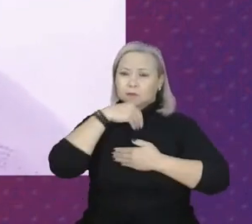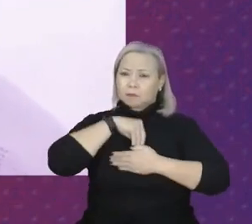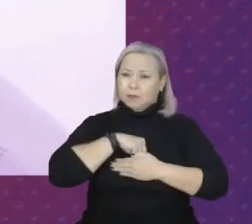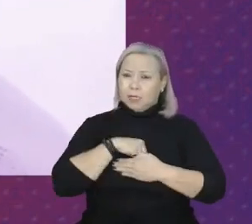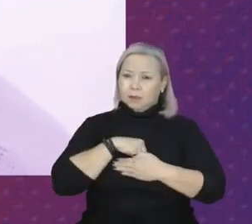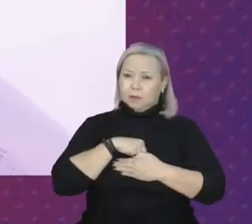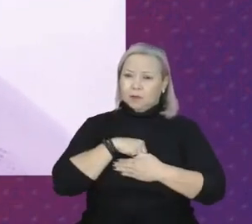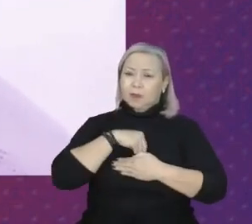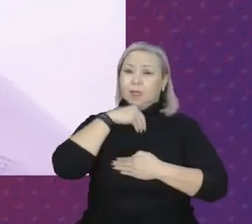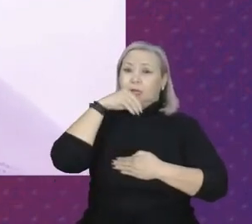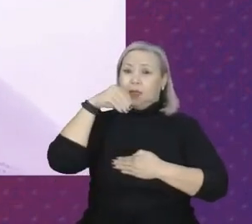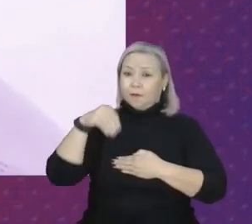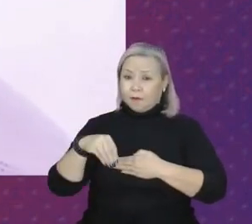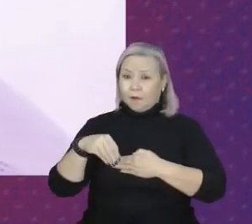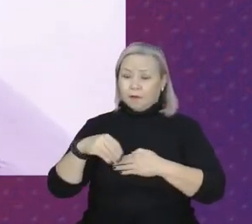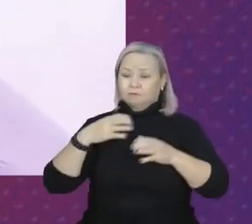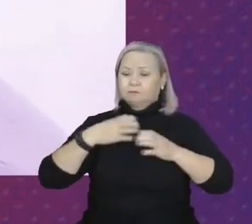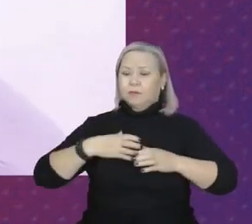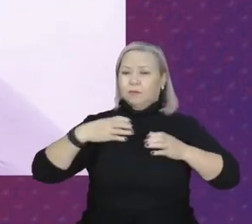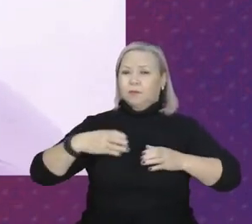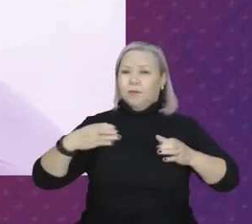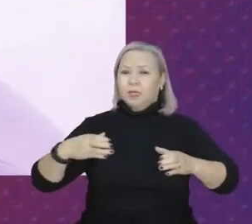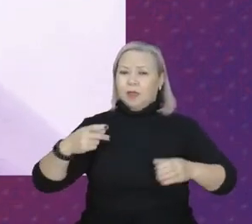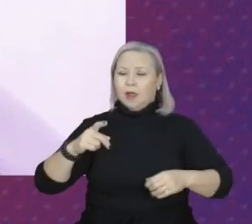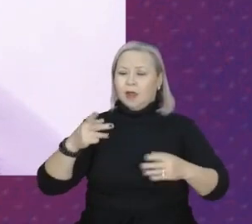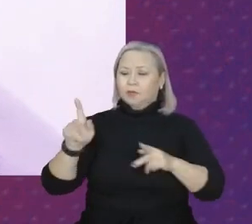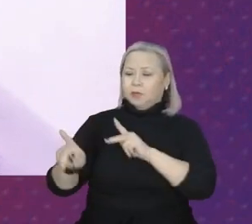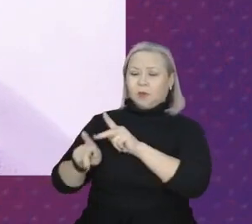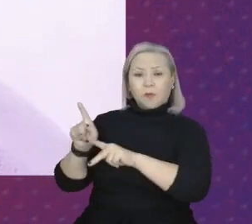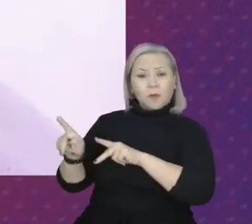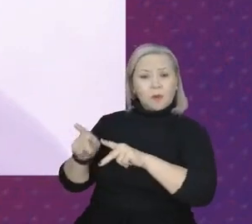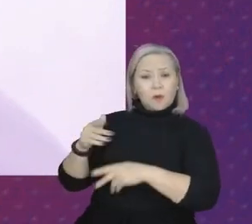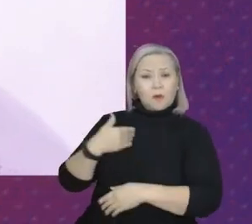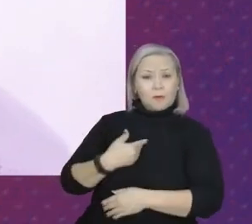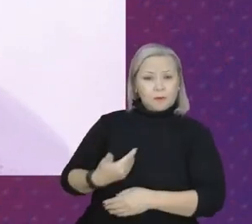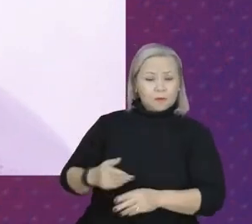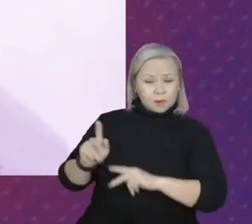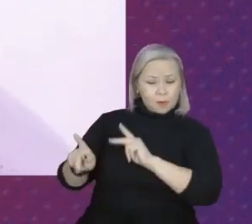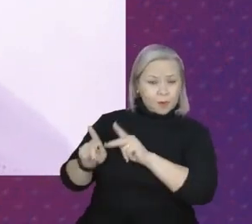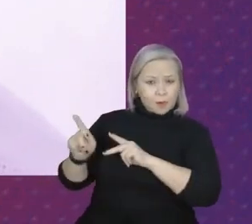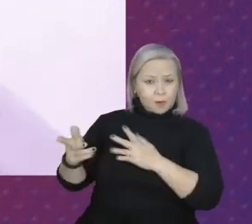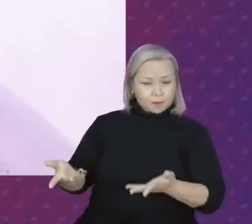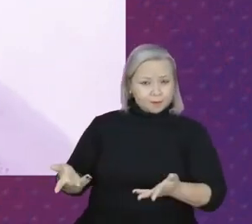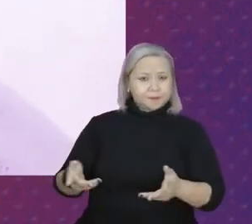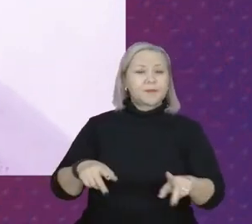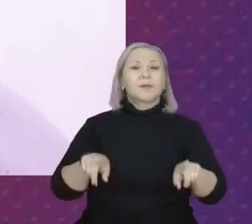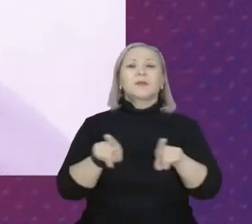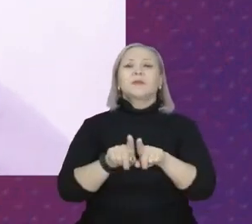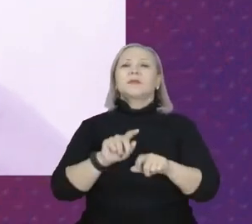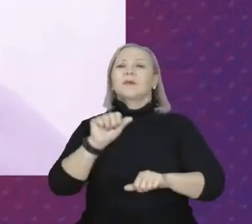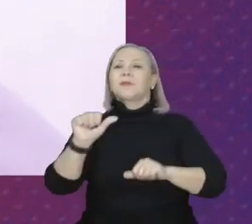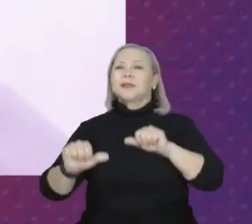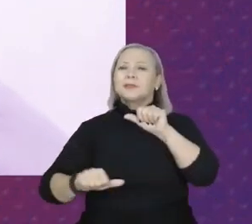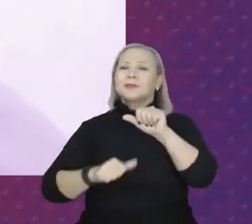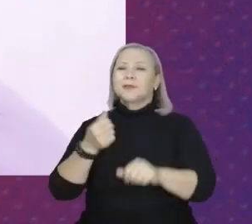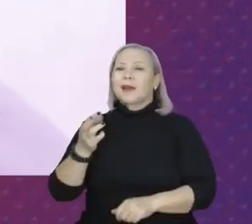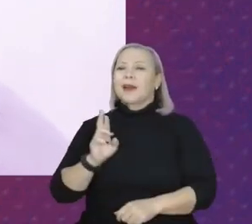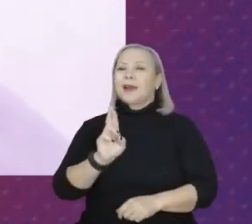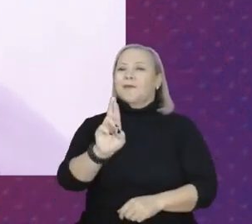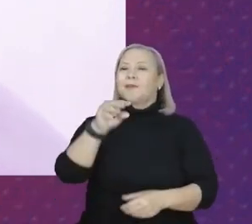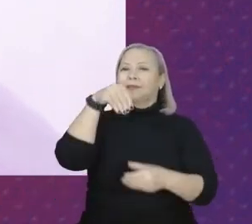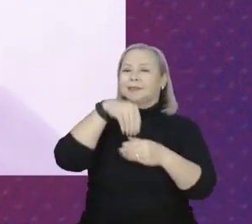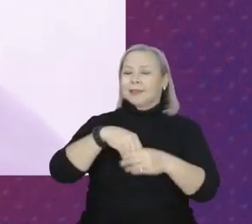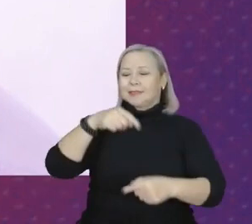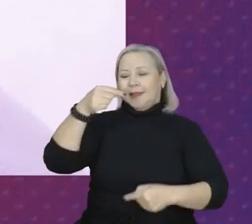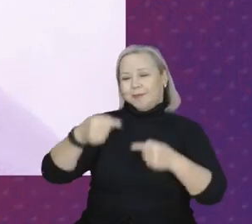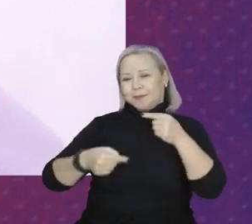externamente, ampliar o seu público, e assim, também se tornar referência dentro